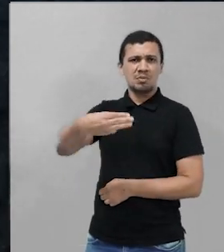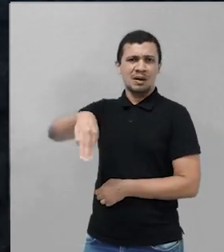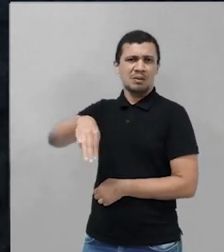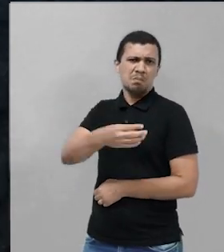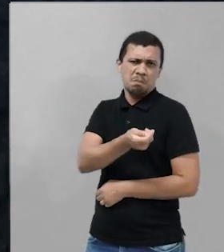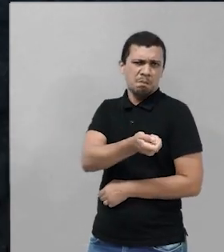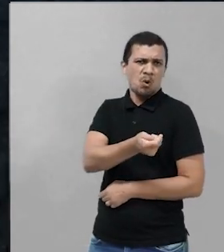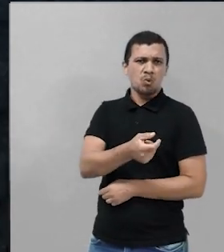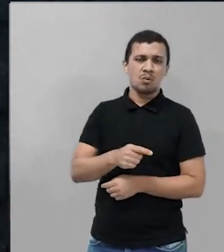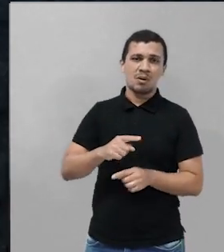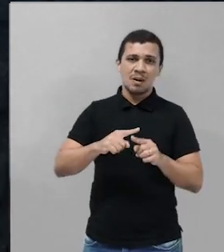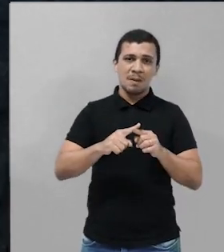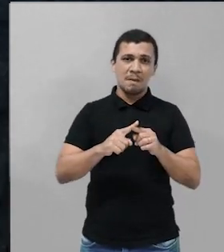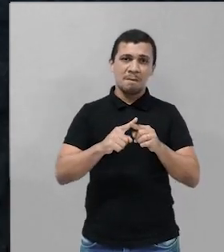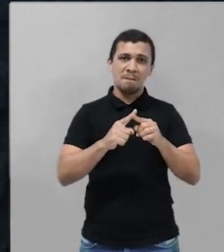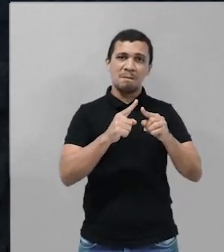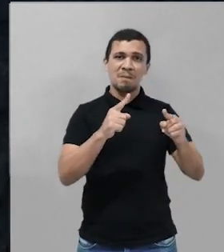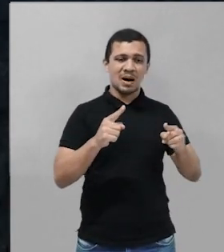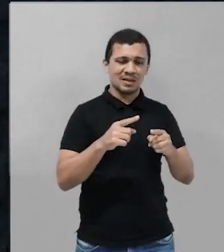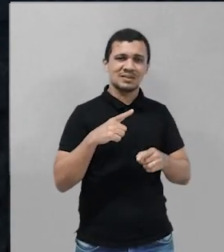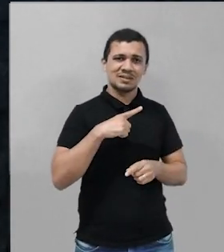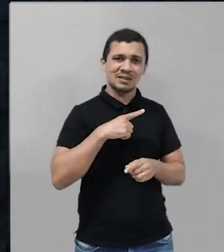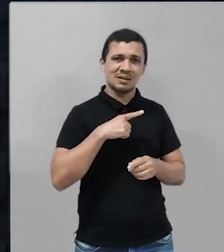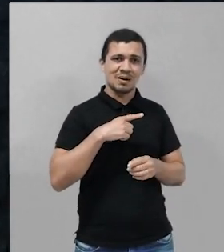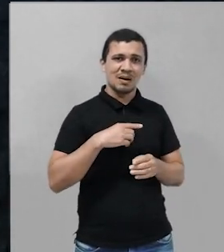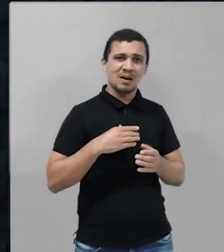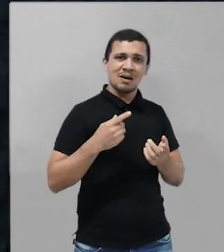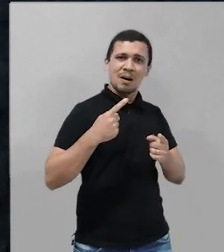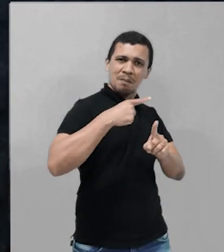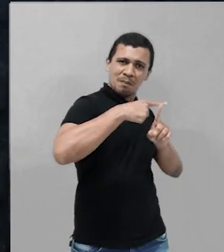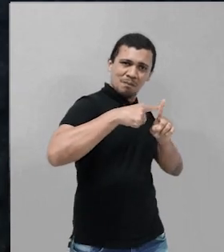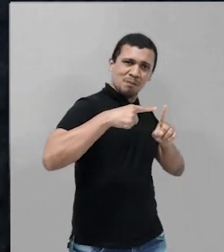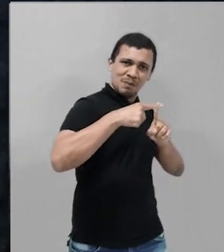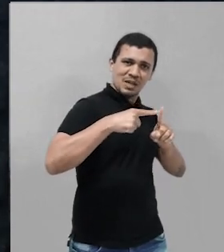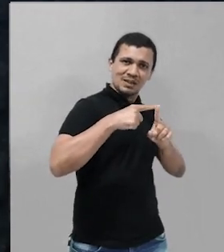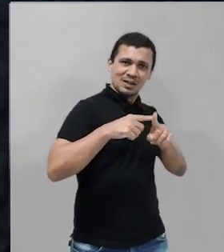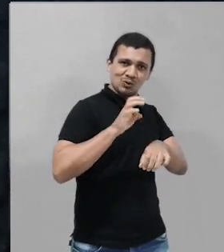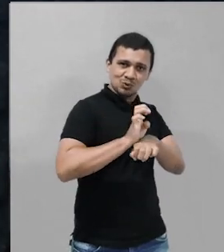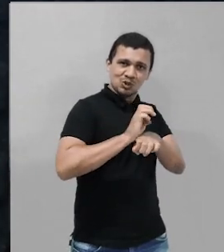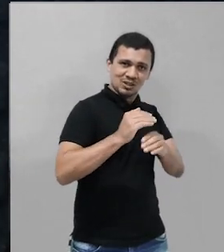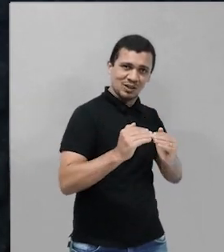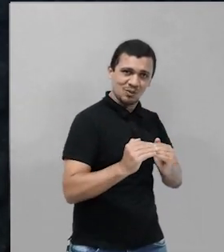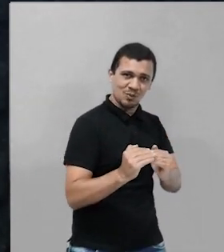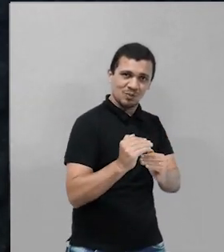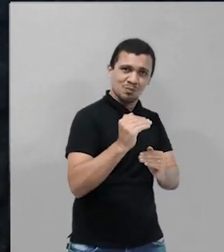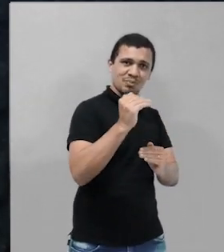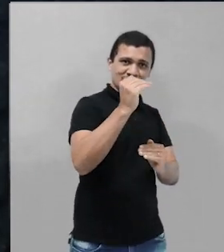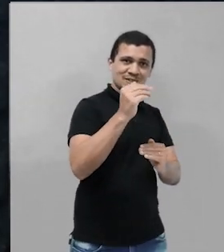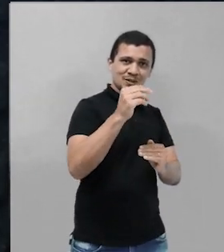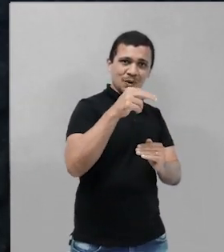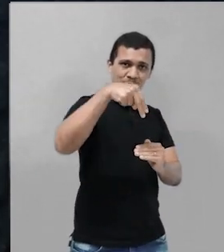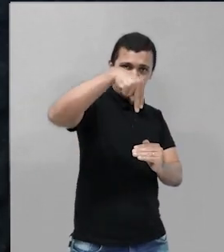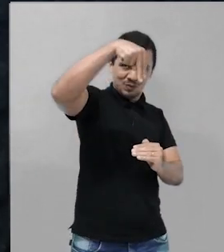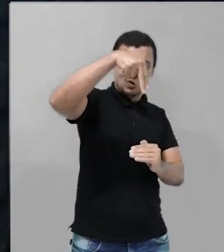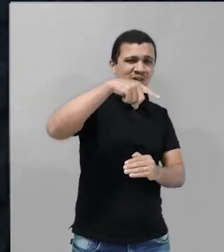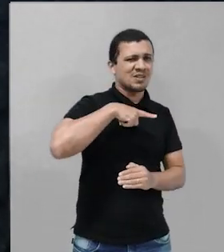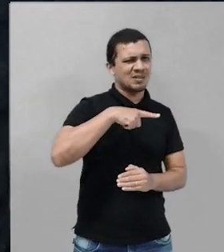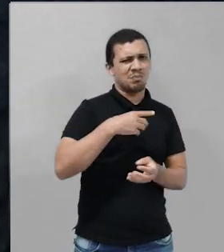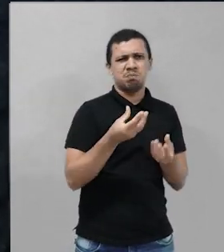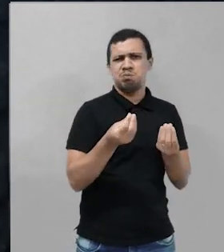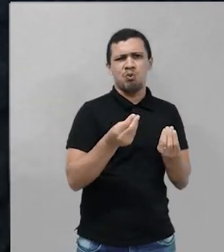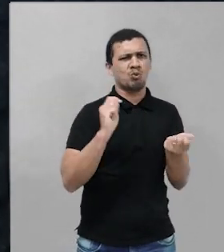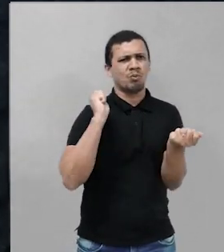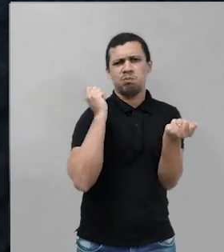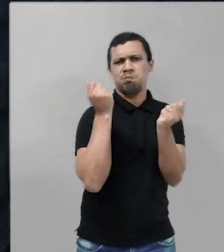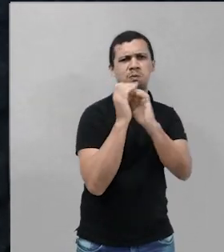meio do Estado. Para cá, você tem um acervo de manifestações folclóricas muito grande. Professor, o que é folclore? Conjunto de